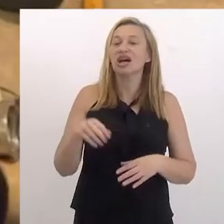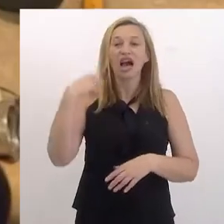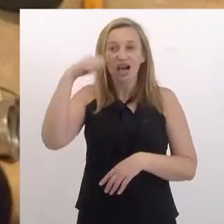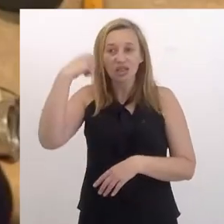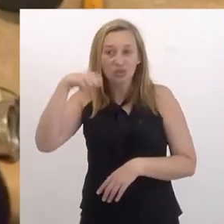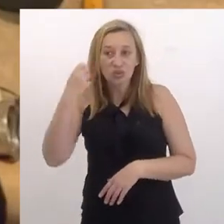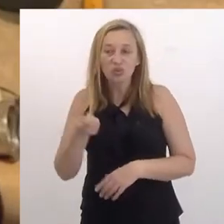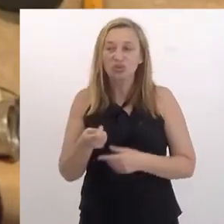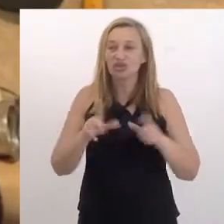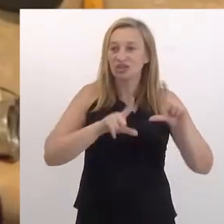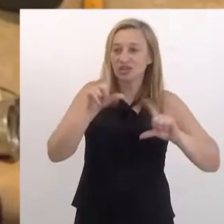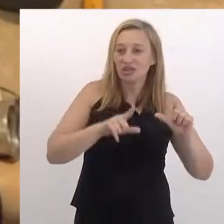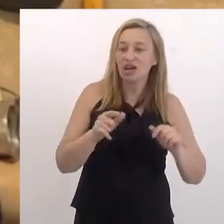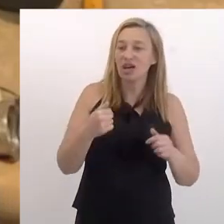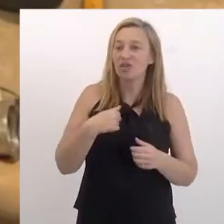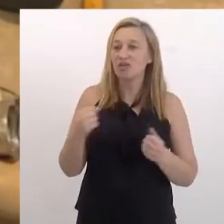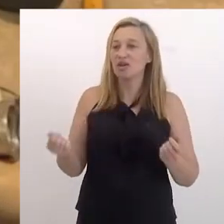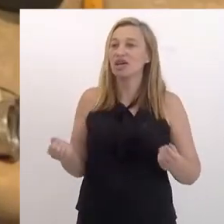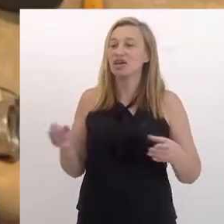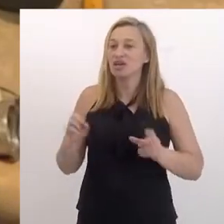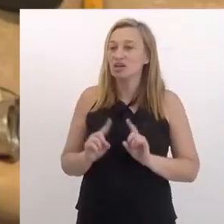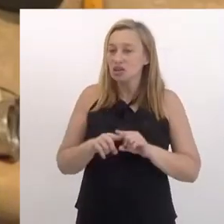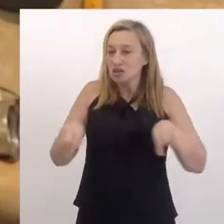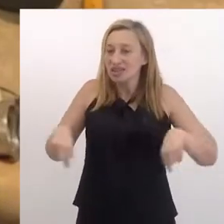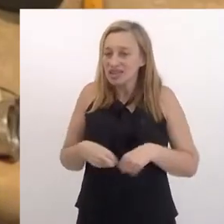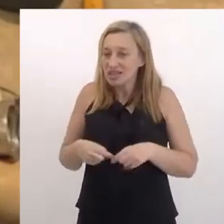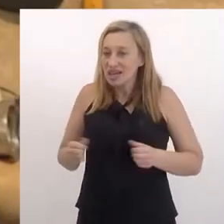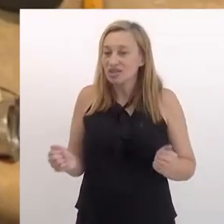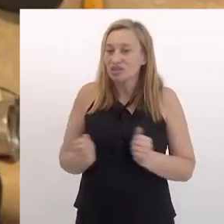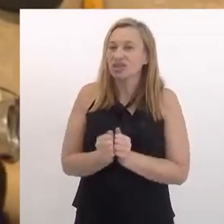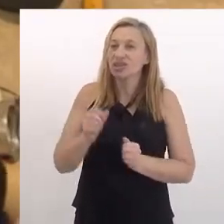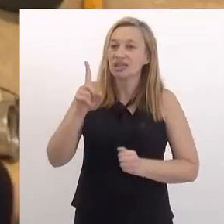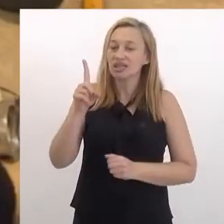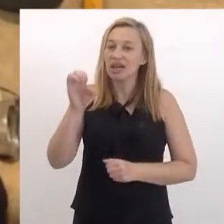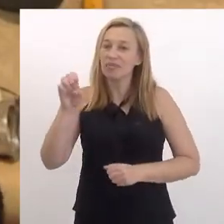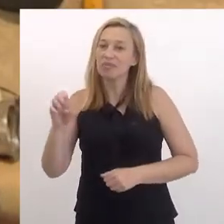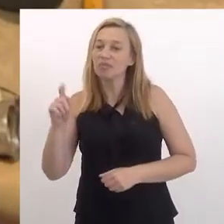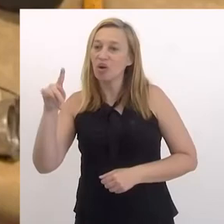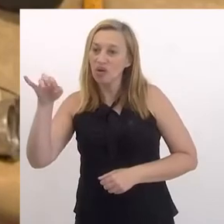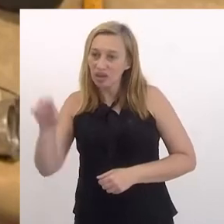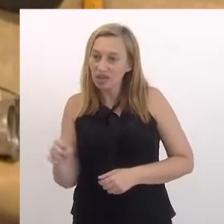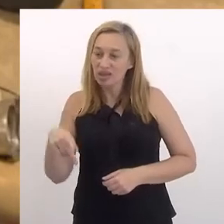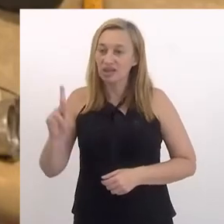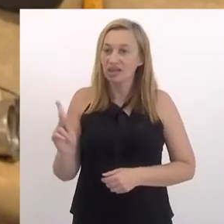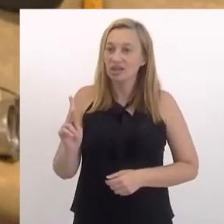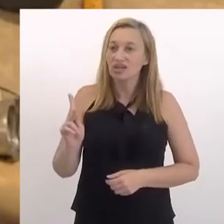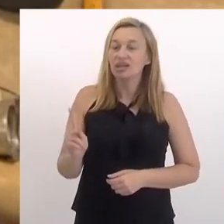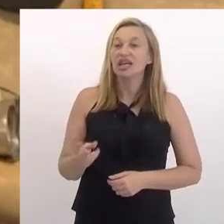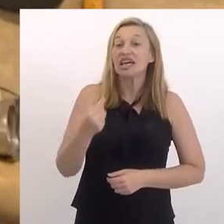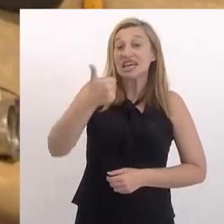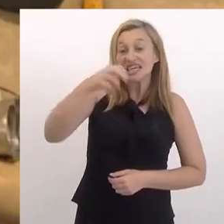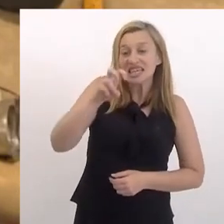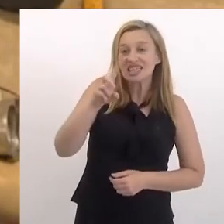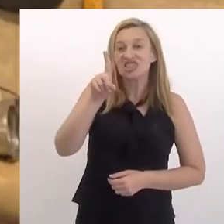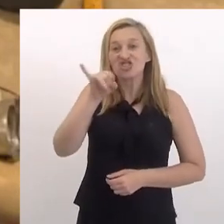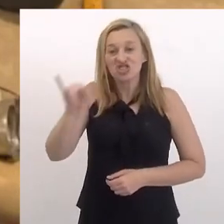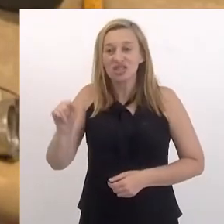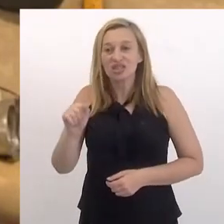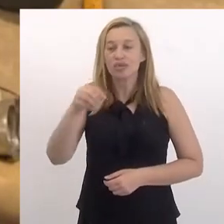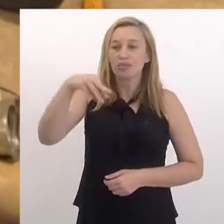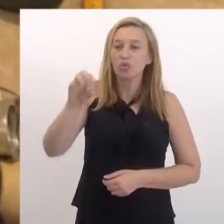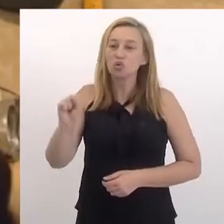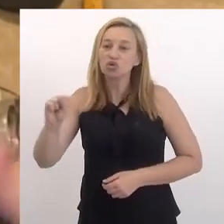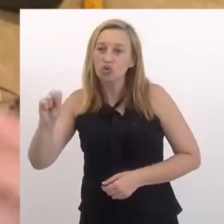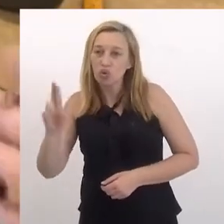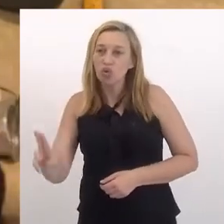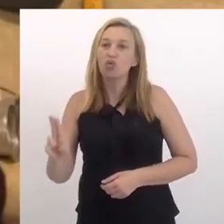mas foram atores de televisão. Eu fiquei no quarto com a Debbie Block, por exemplo, virou muito minha amiga depois disso. Passamos 15 dias em Moscou.